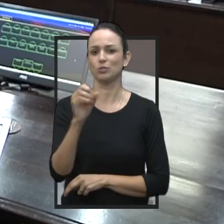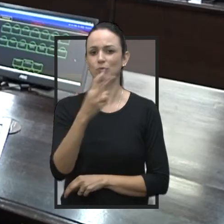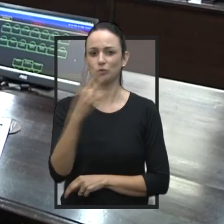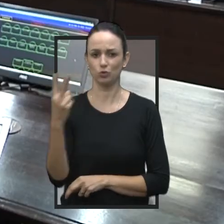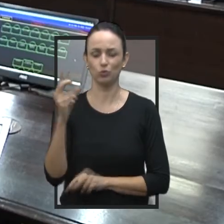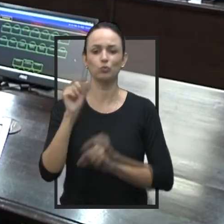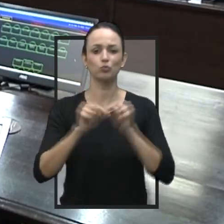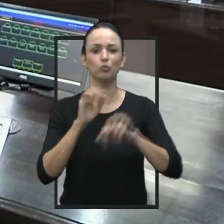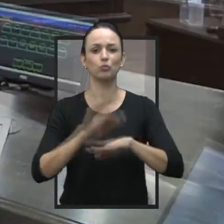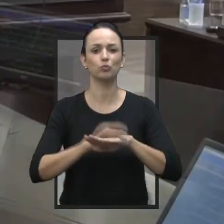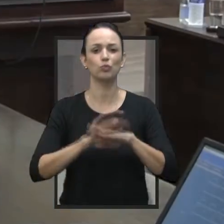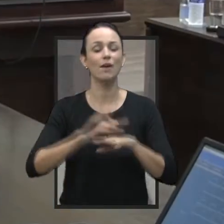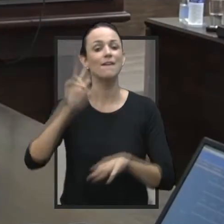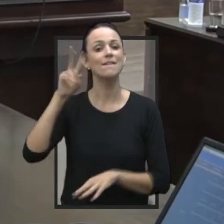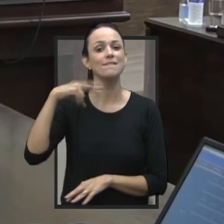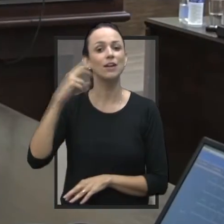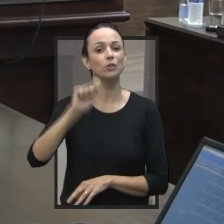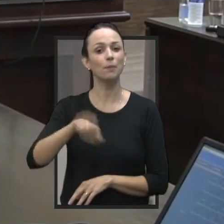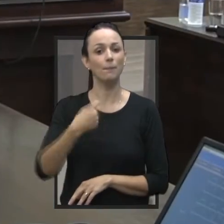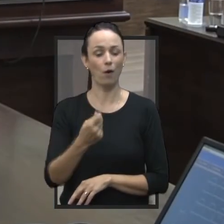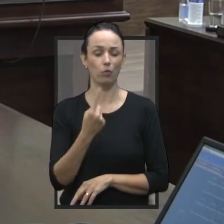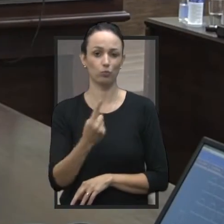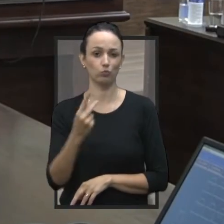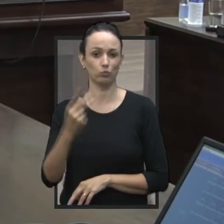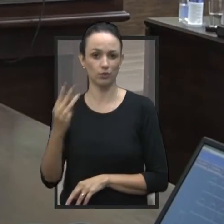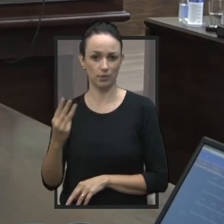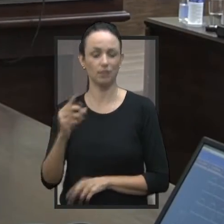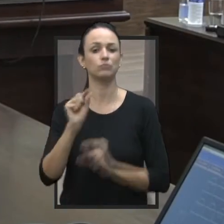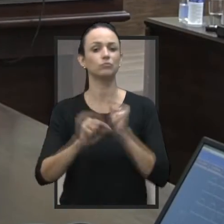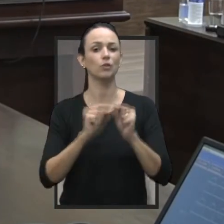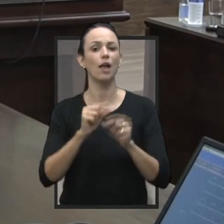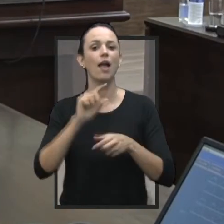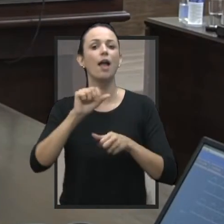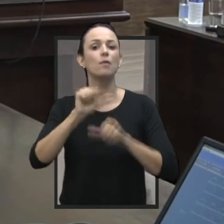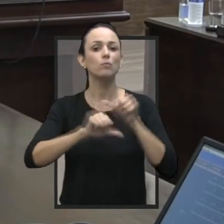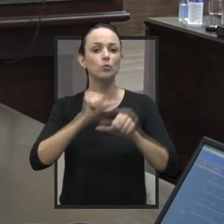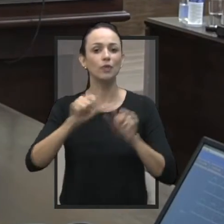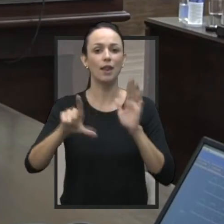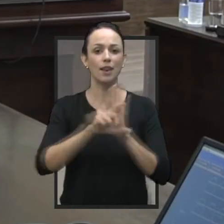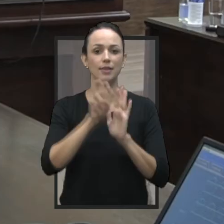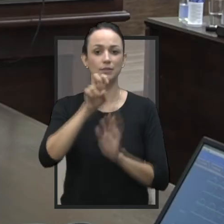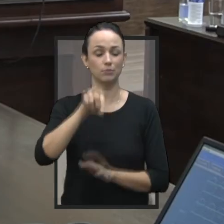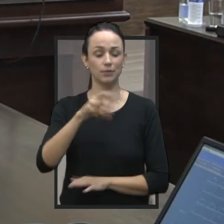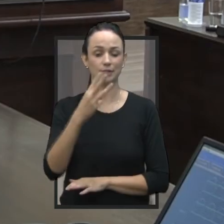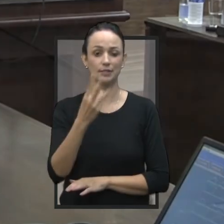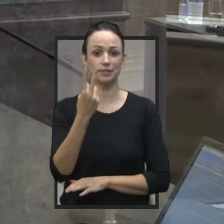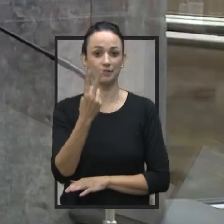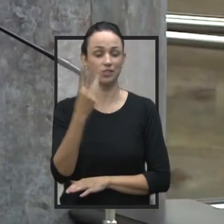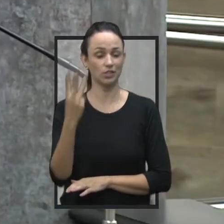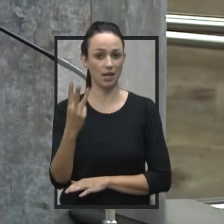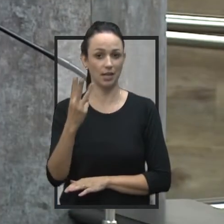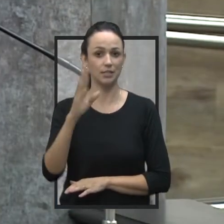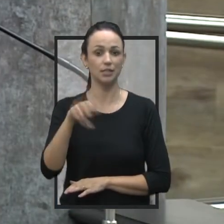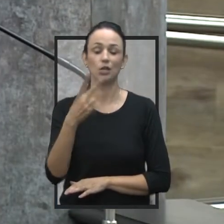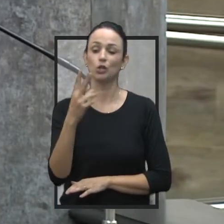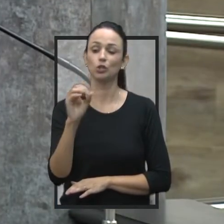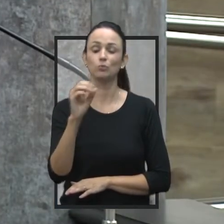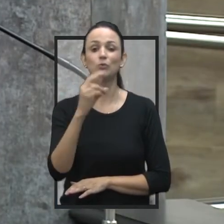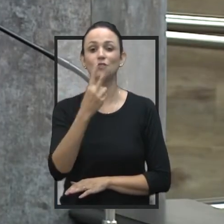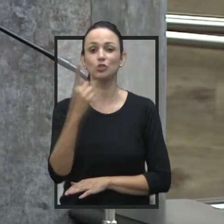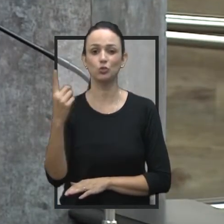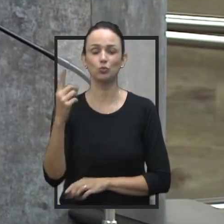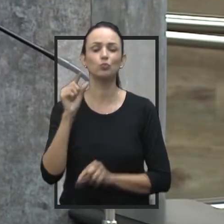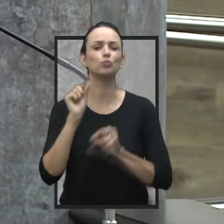2022, de autoria do vereador Paulo Gambarini, que pretende alterar a Lei nº.323, de